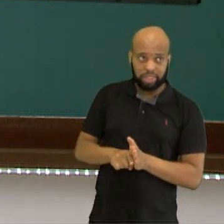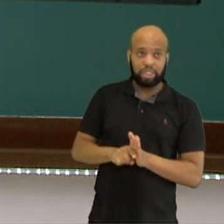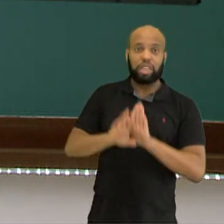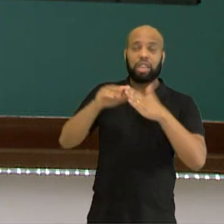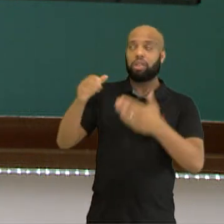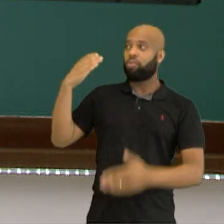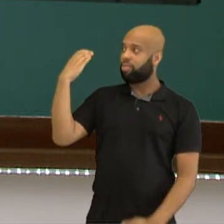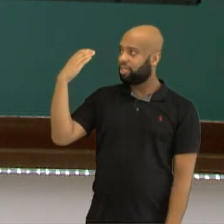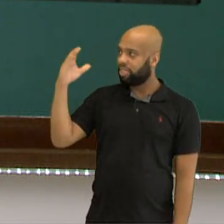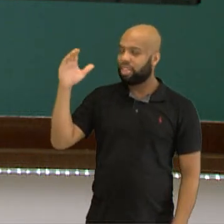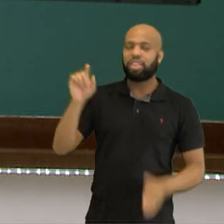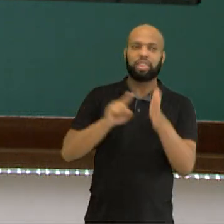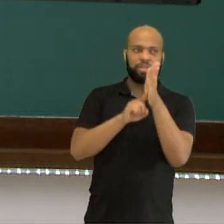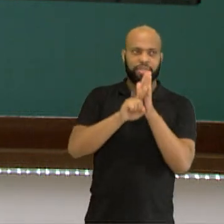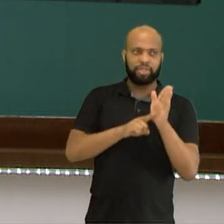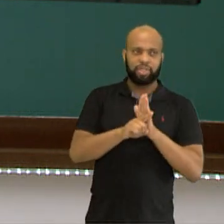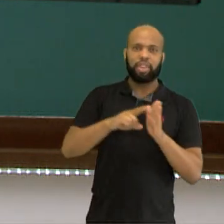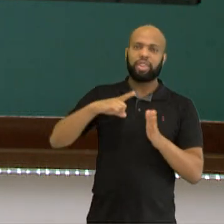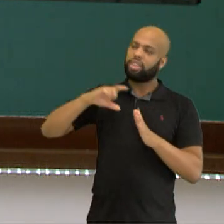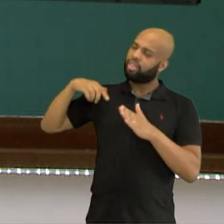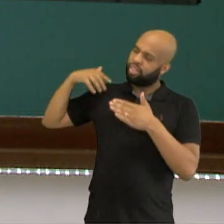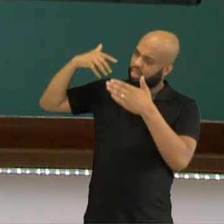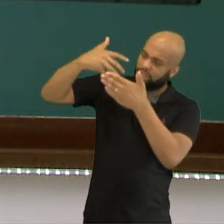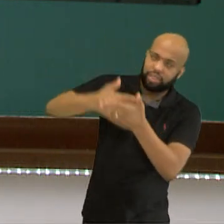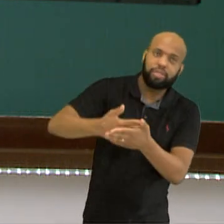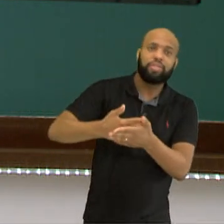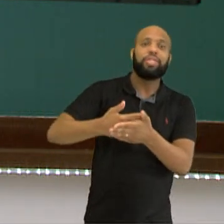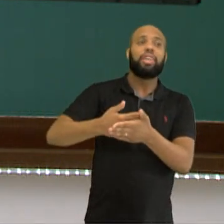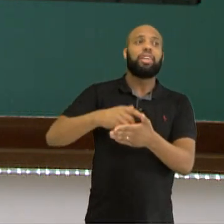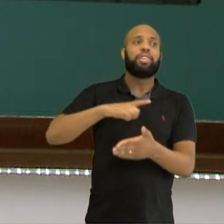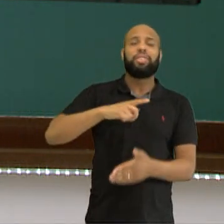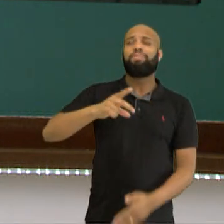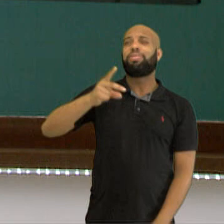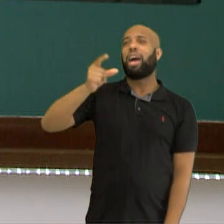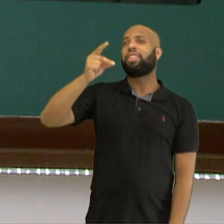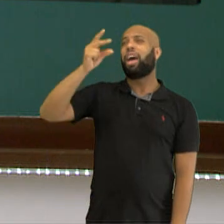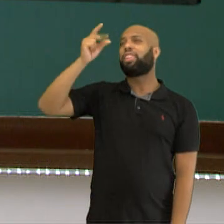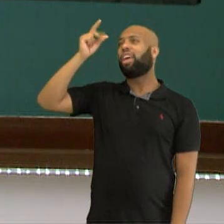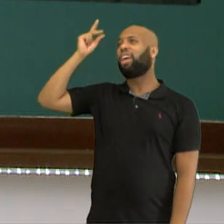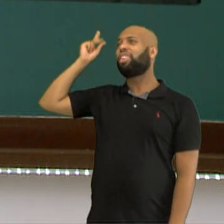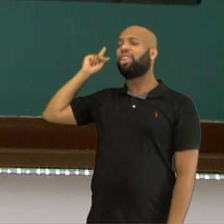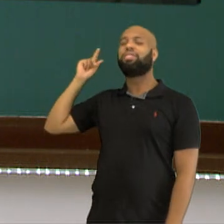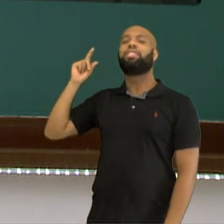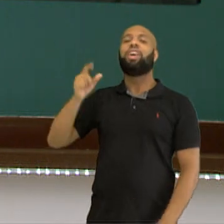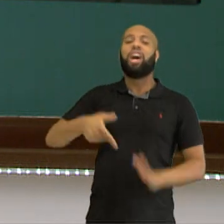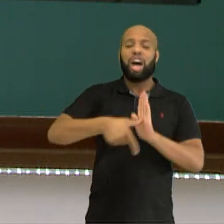cientistas, ao longo da história, isso é desde antes de Cristo.